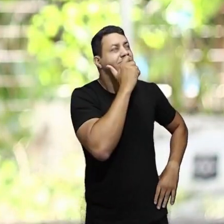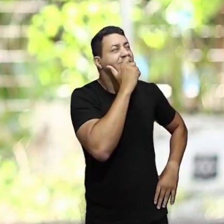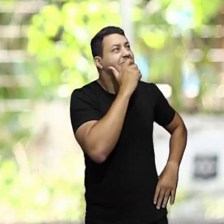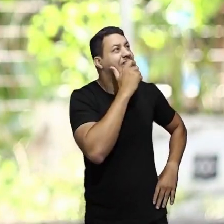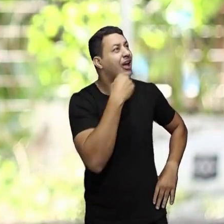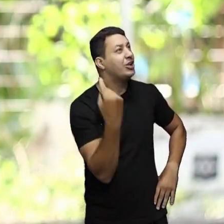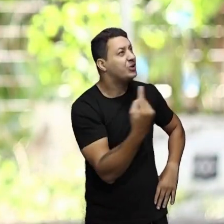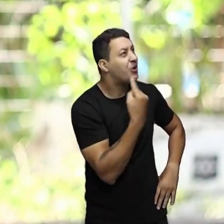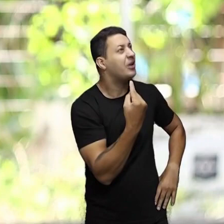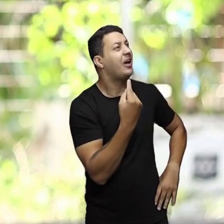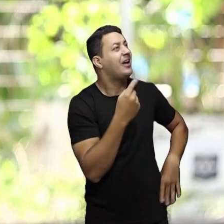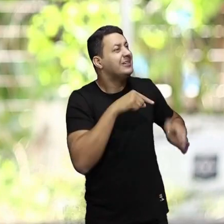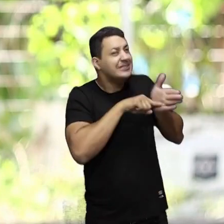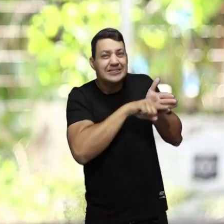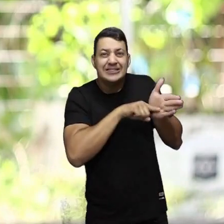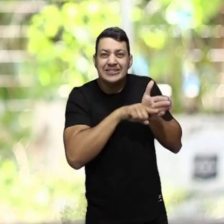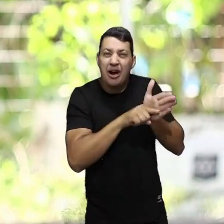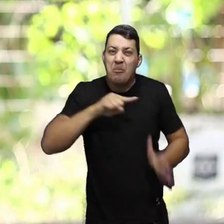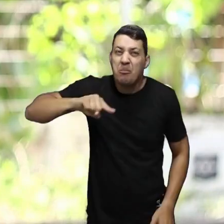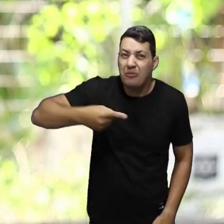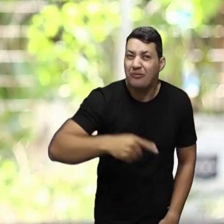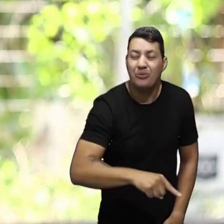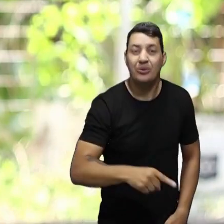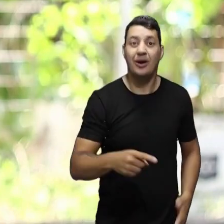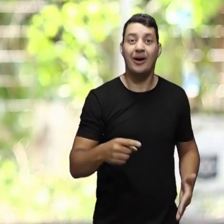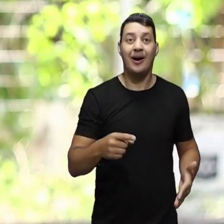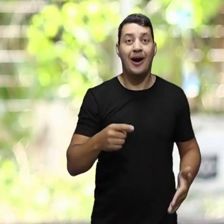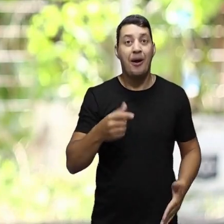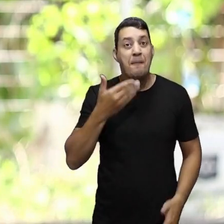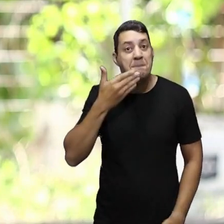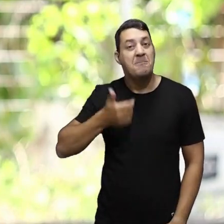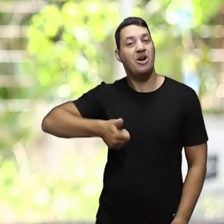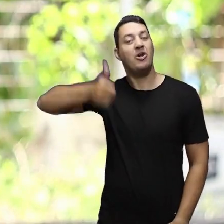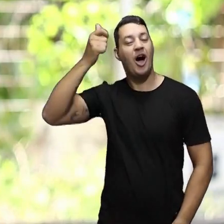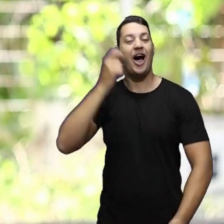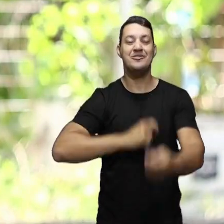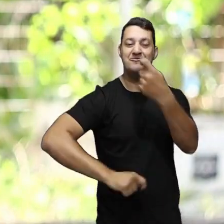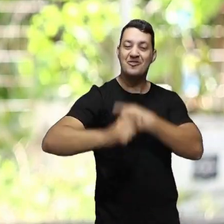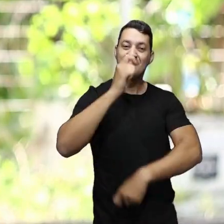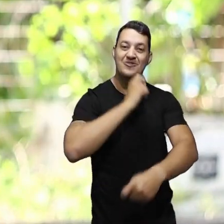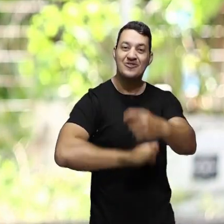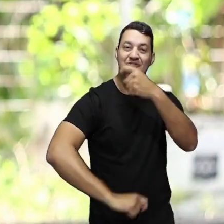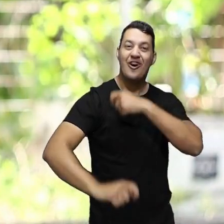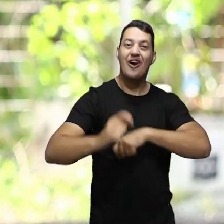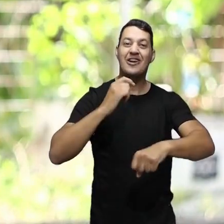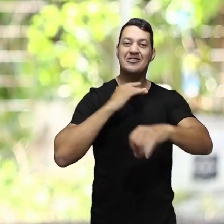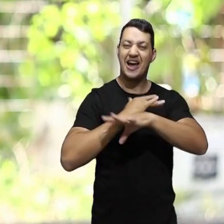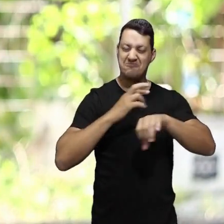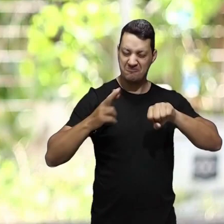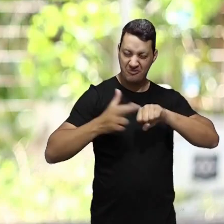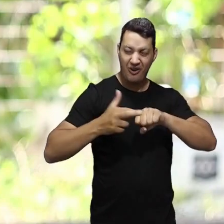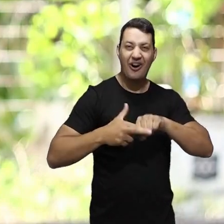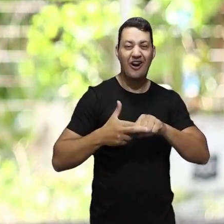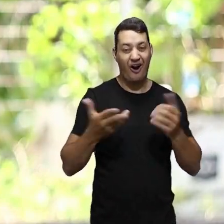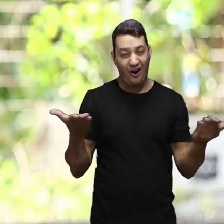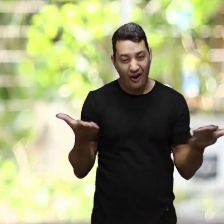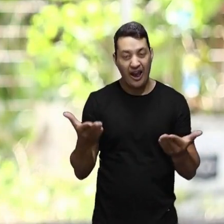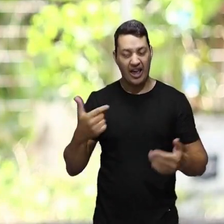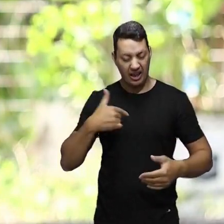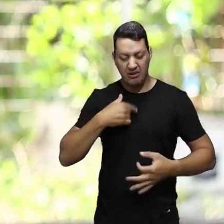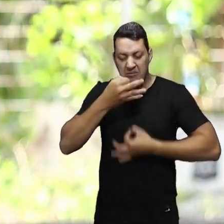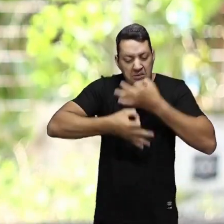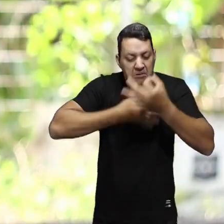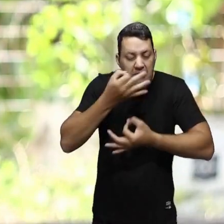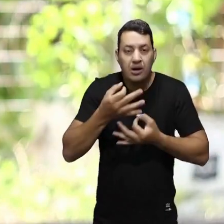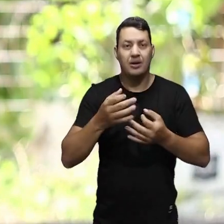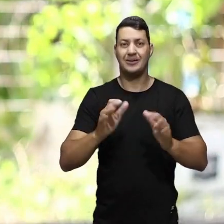formos pesquisar ao fundo, a melhor administração que Belfor Roxo teve até hoje, não posso falar